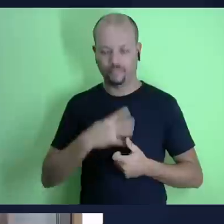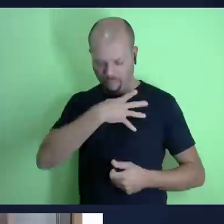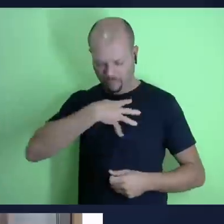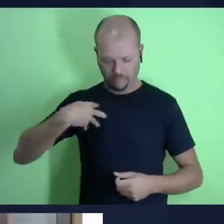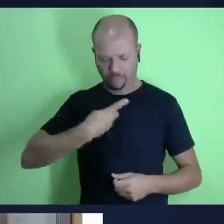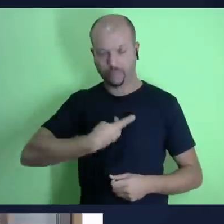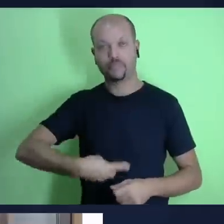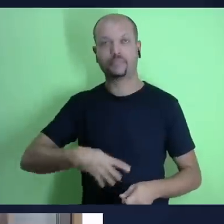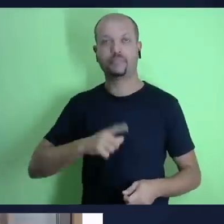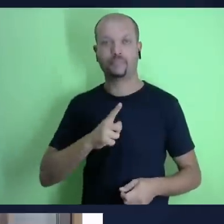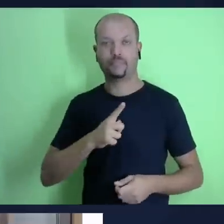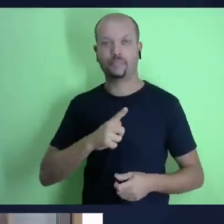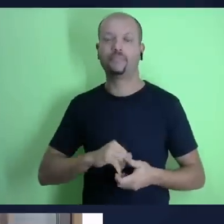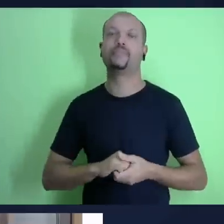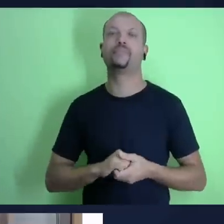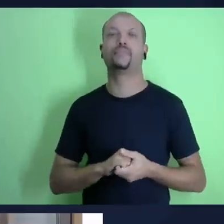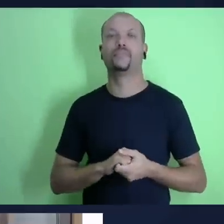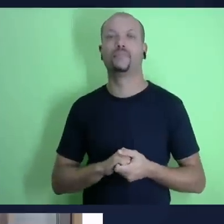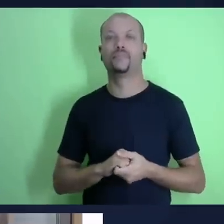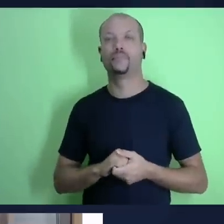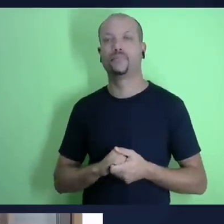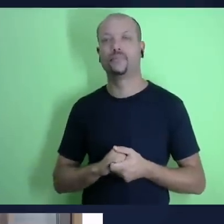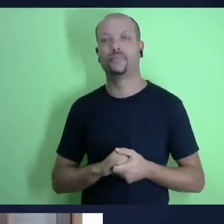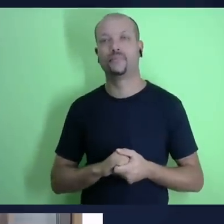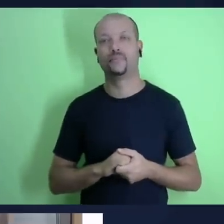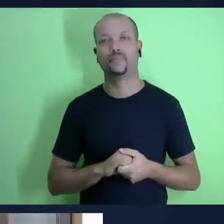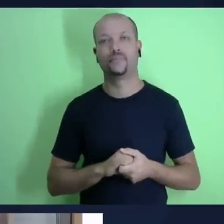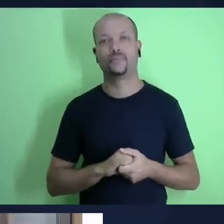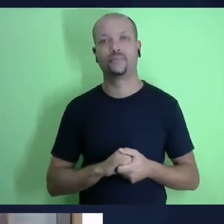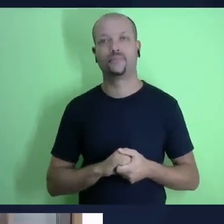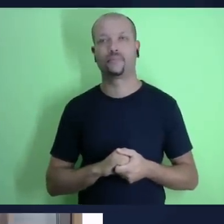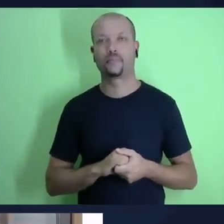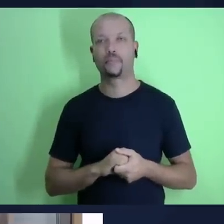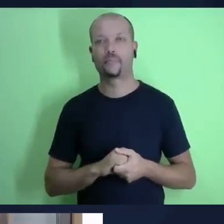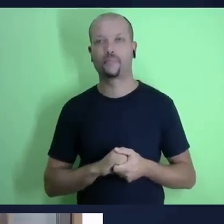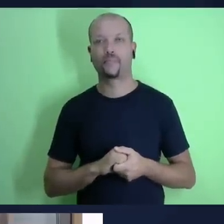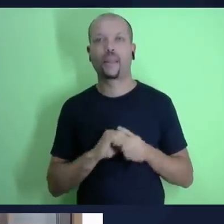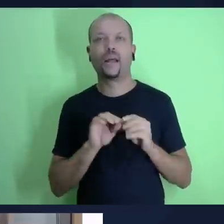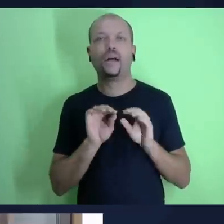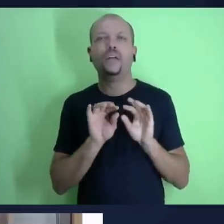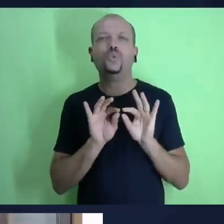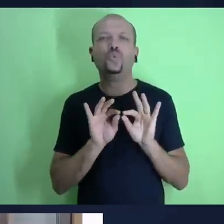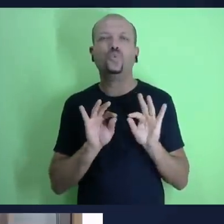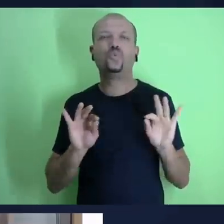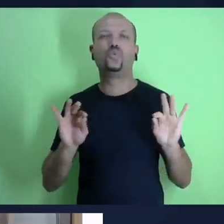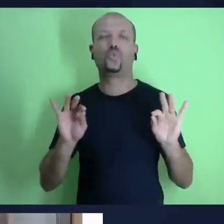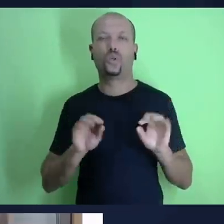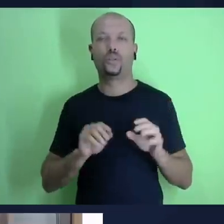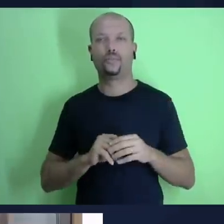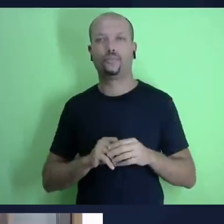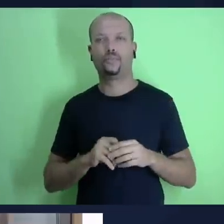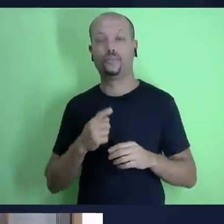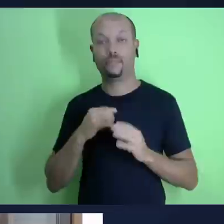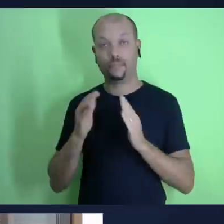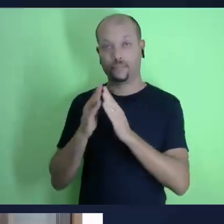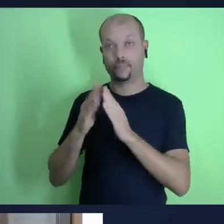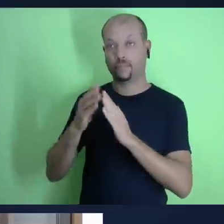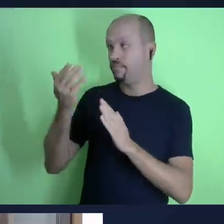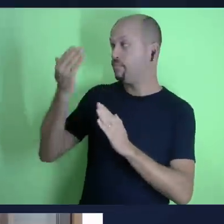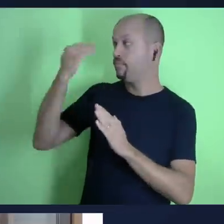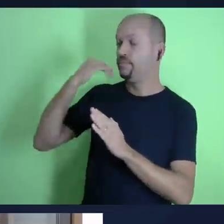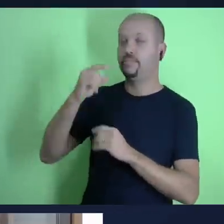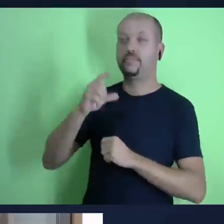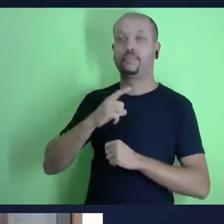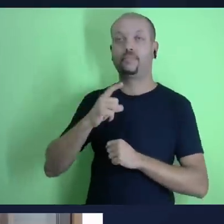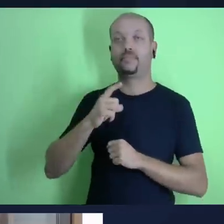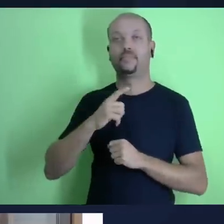ela cheia de quadradinhos não é é com listras bem bem suaves né